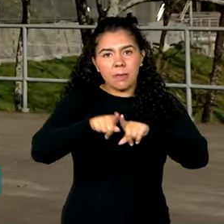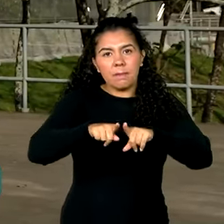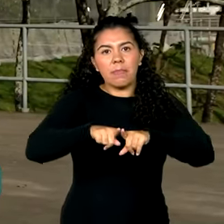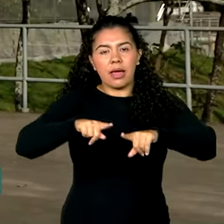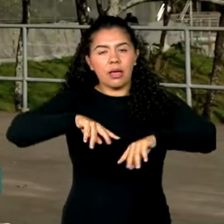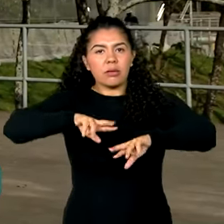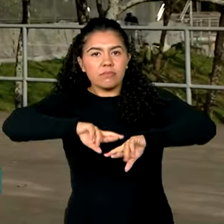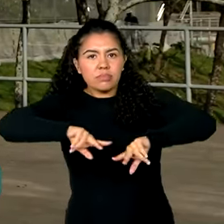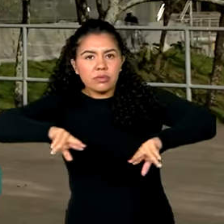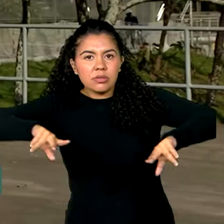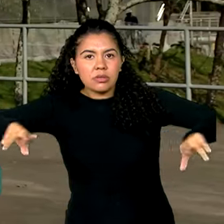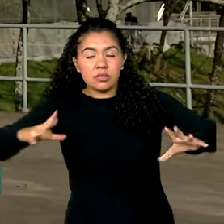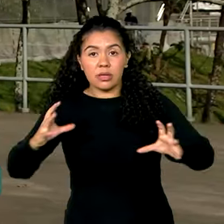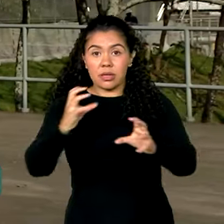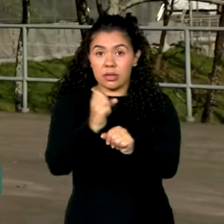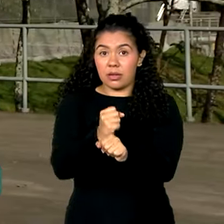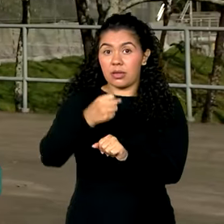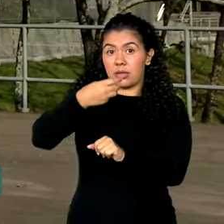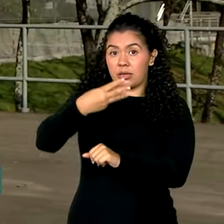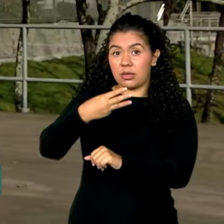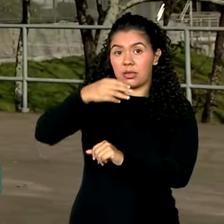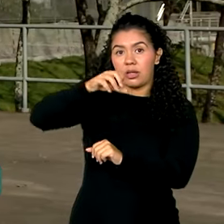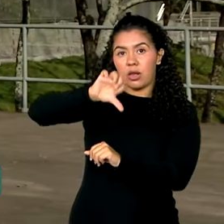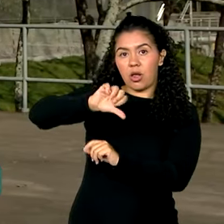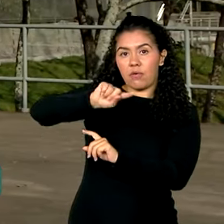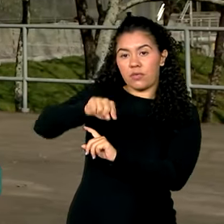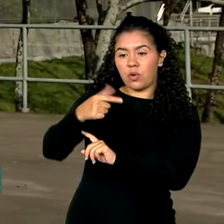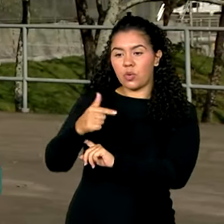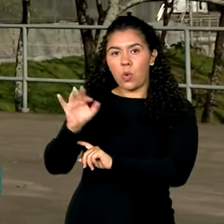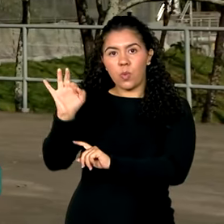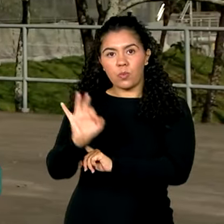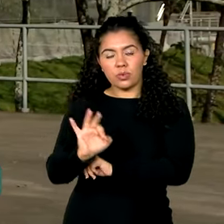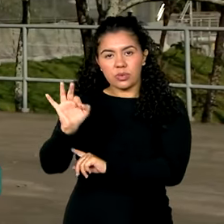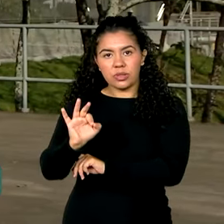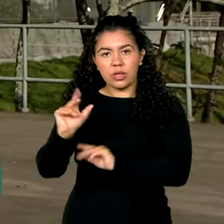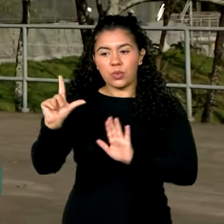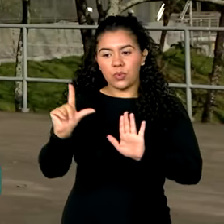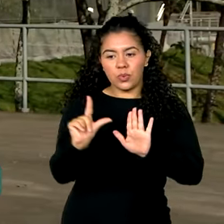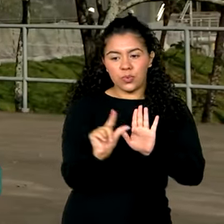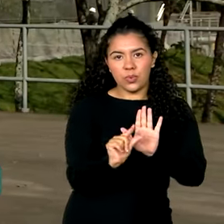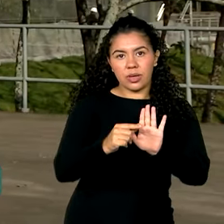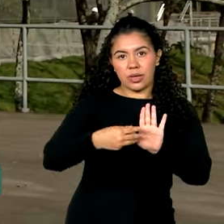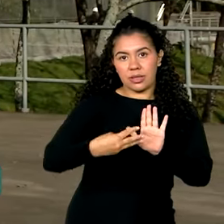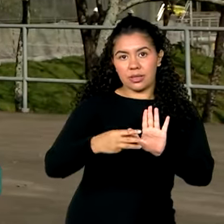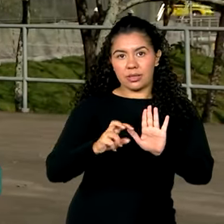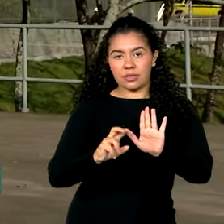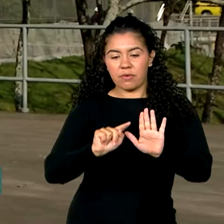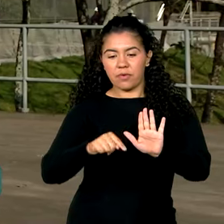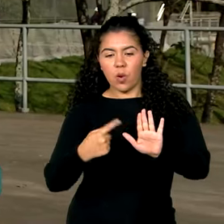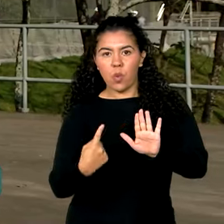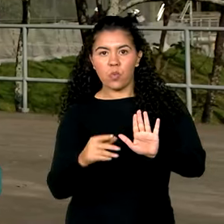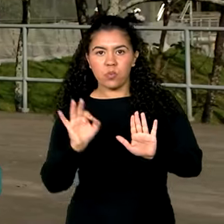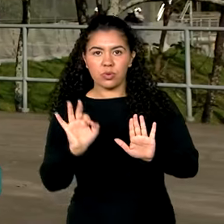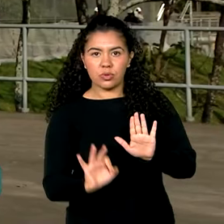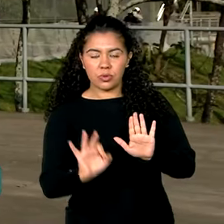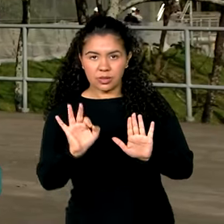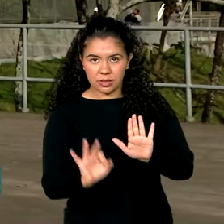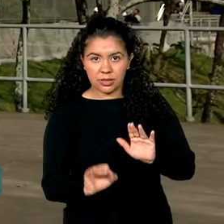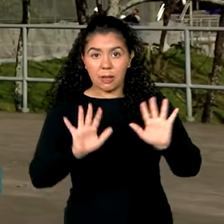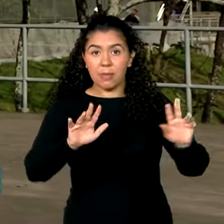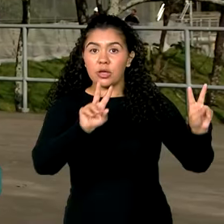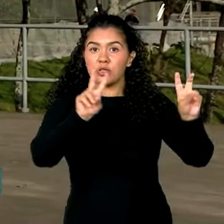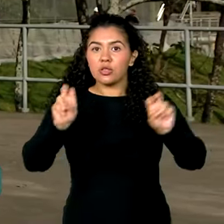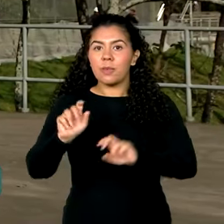energética de 39,2% para 35,1%. Já a queda do